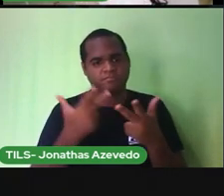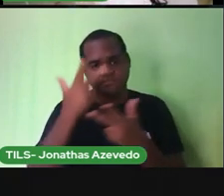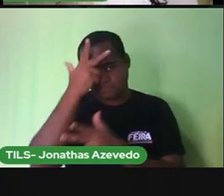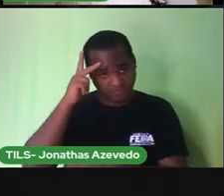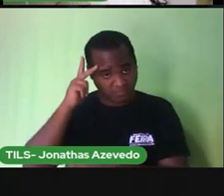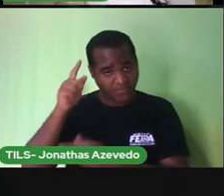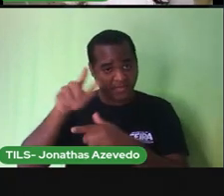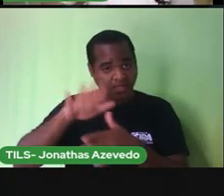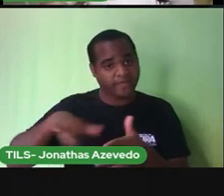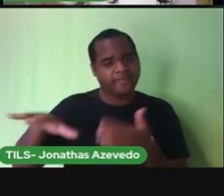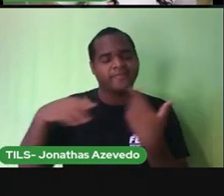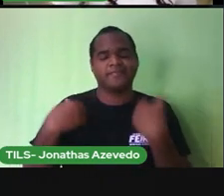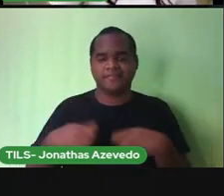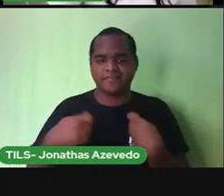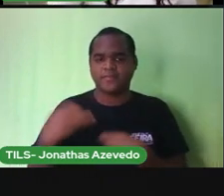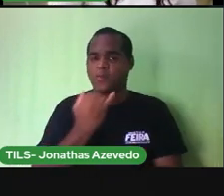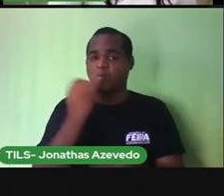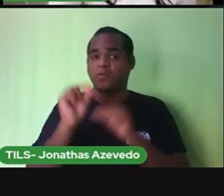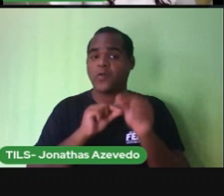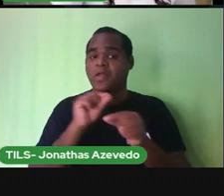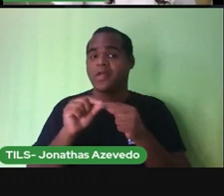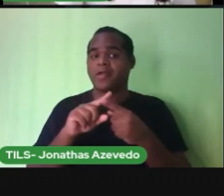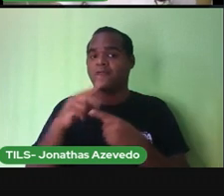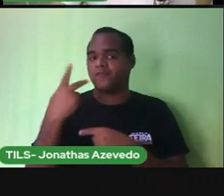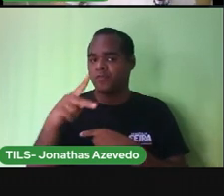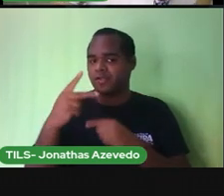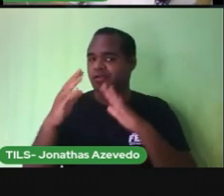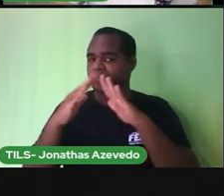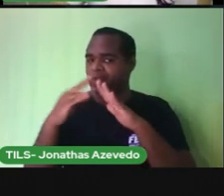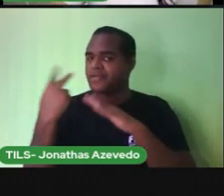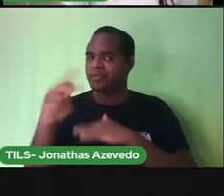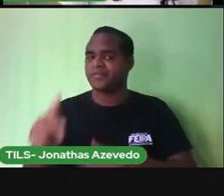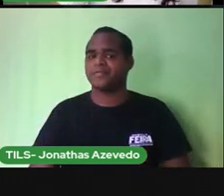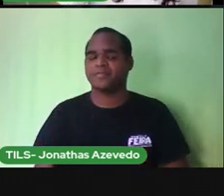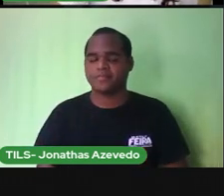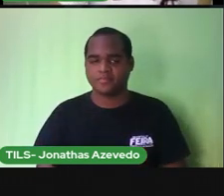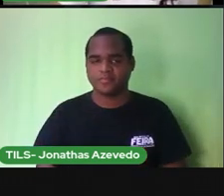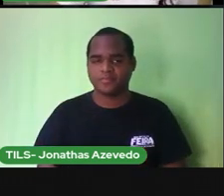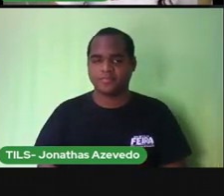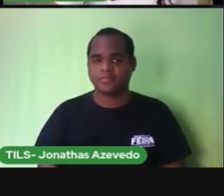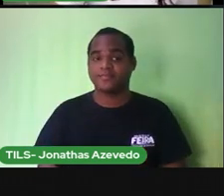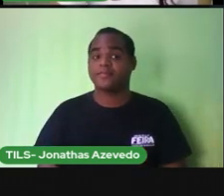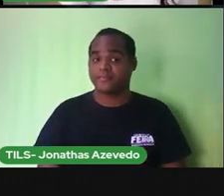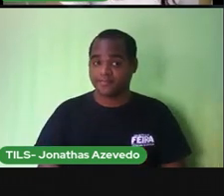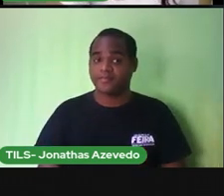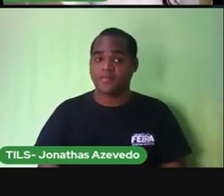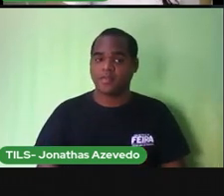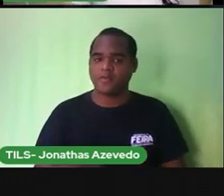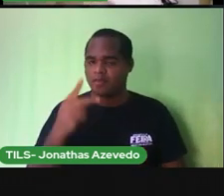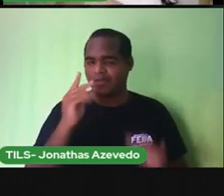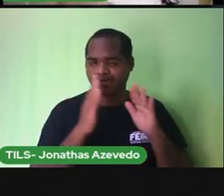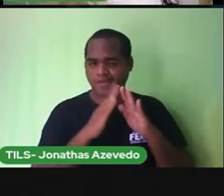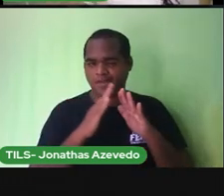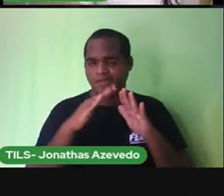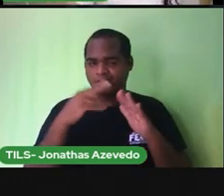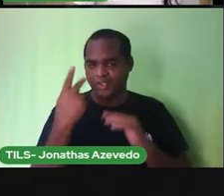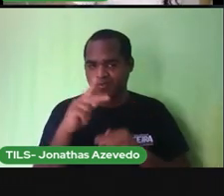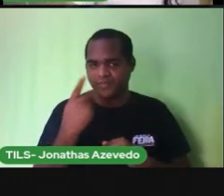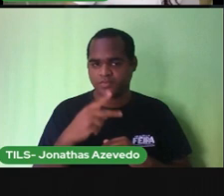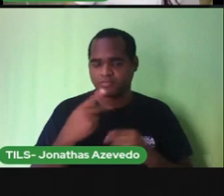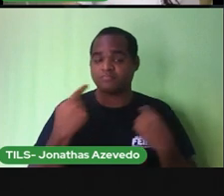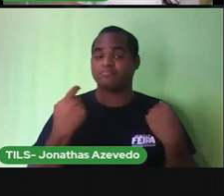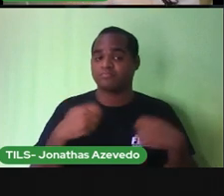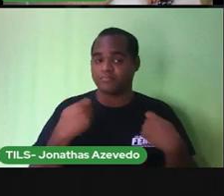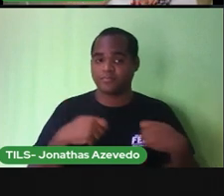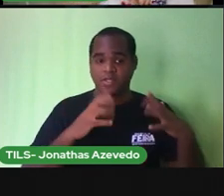tem que começar aonde você mora se você cuida da higiene do ambiente de onde você